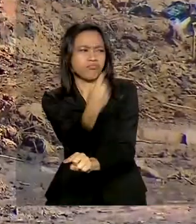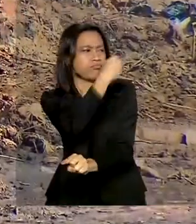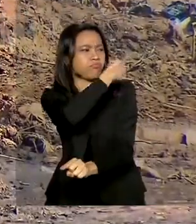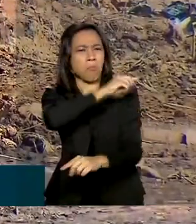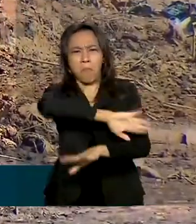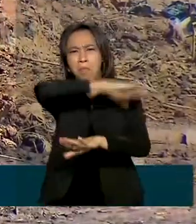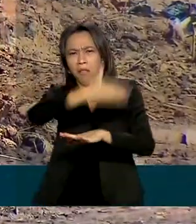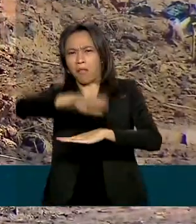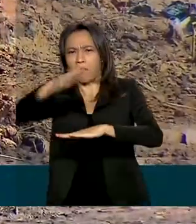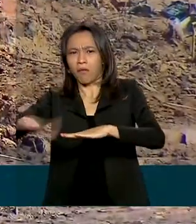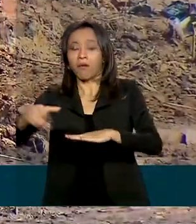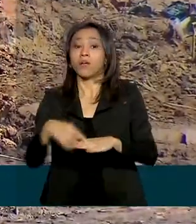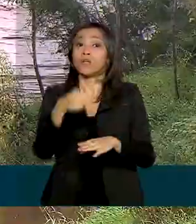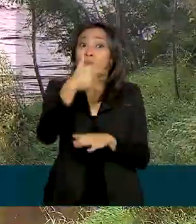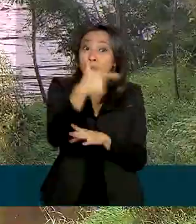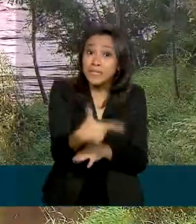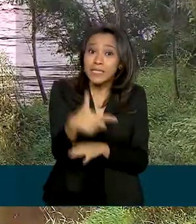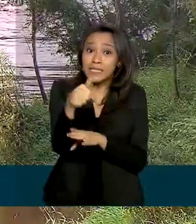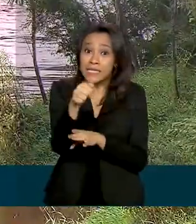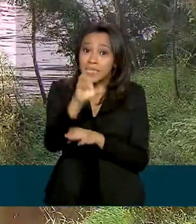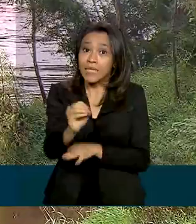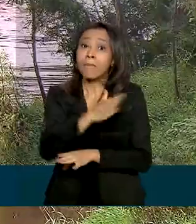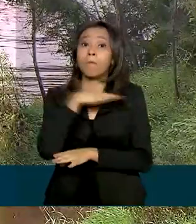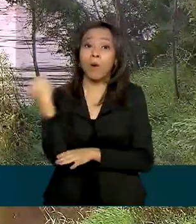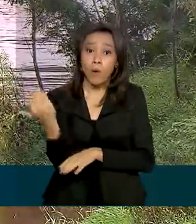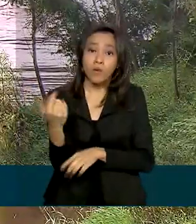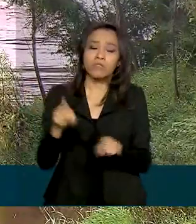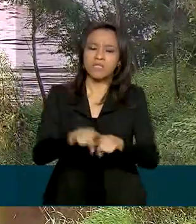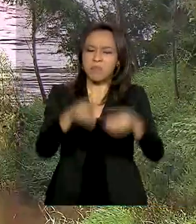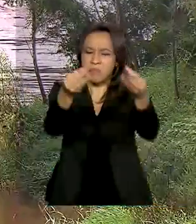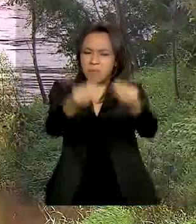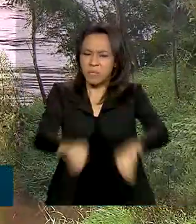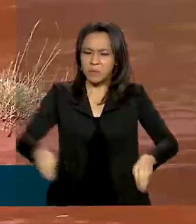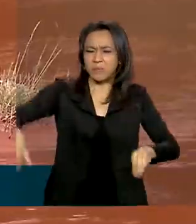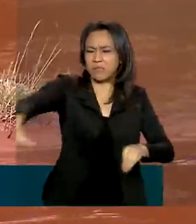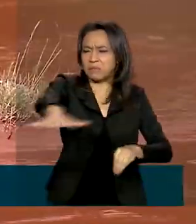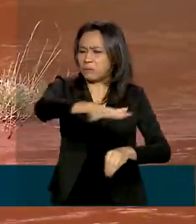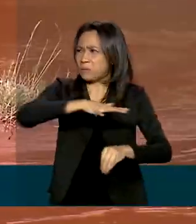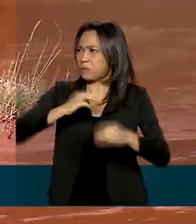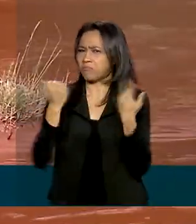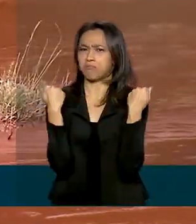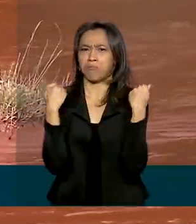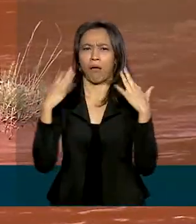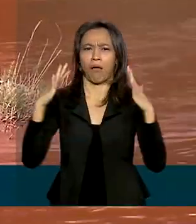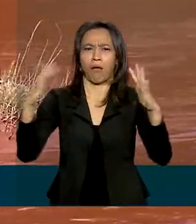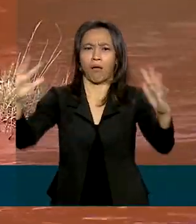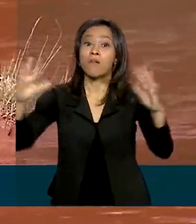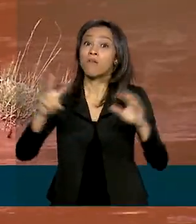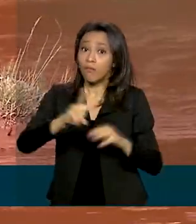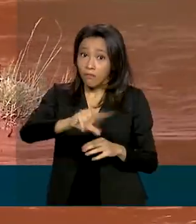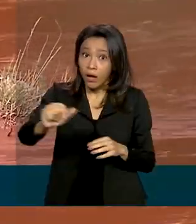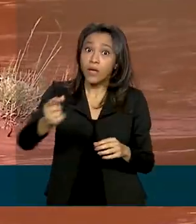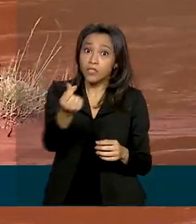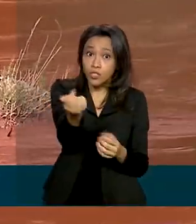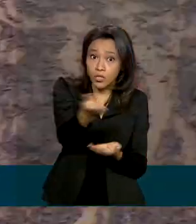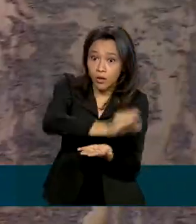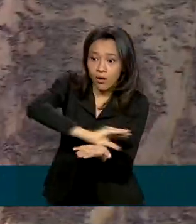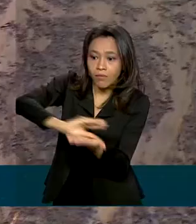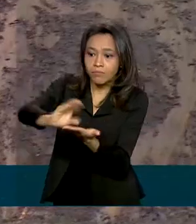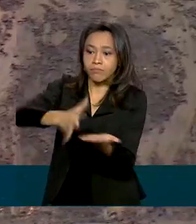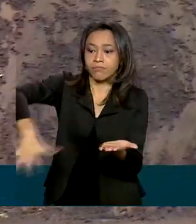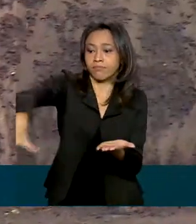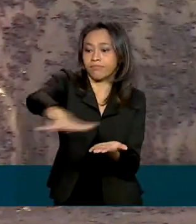menos 270 mortos e vários danos ambientais na região, vai ser revertido para a população mineira.